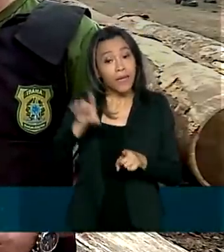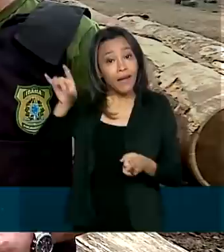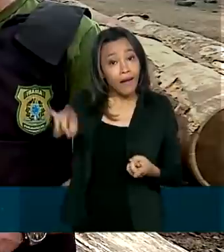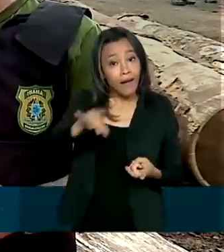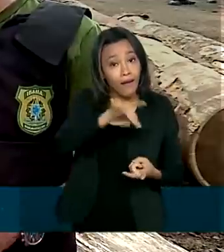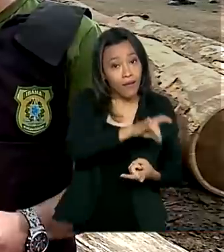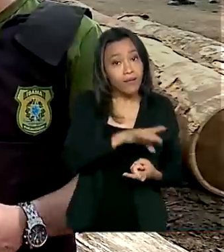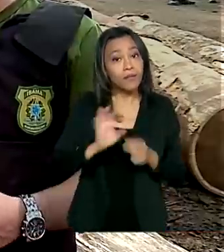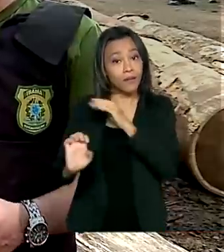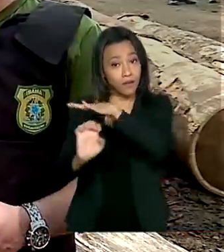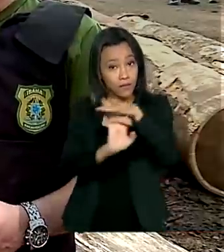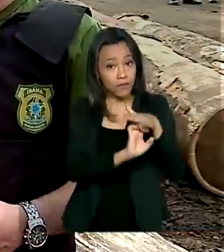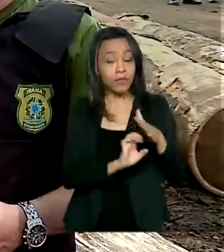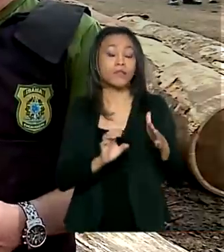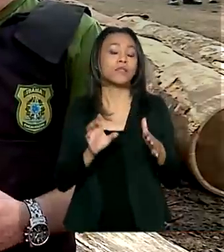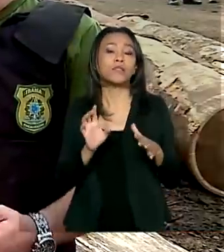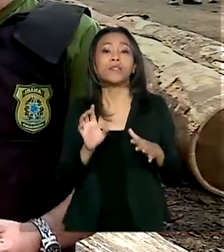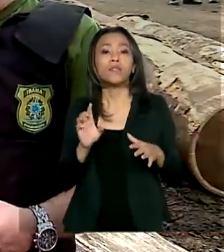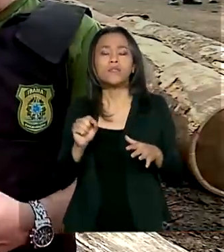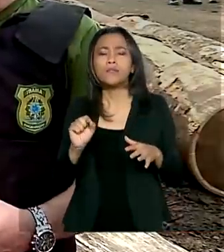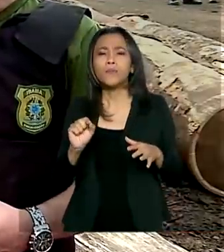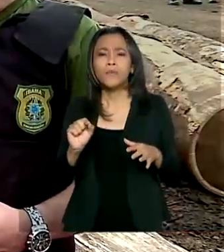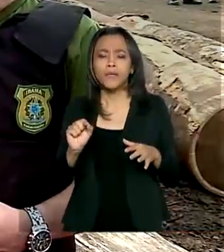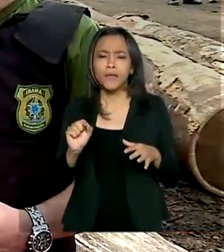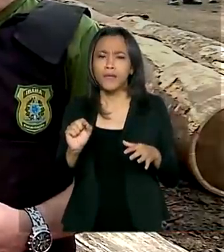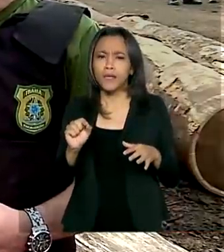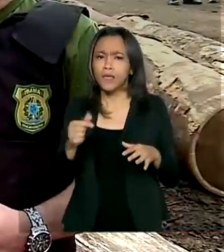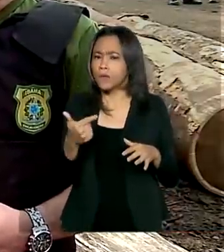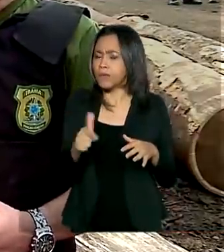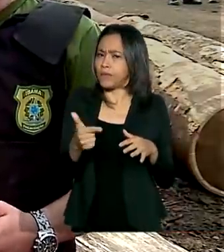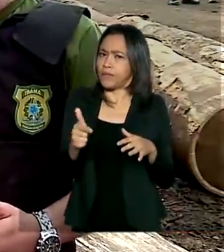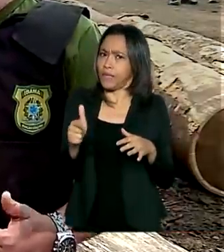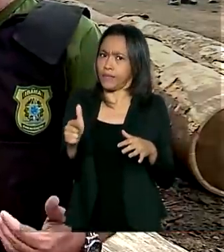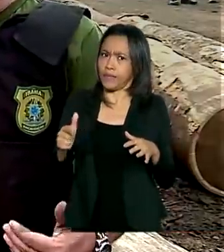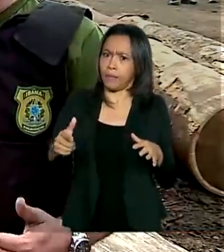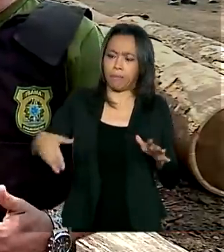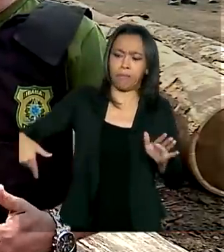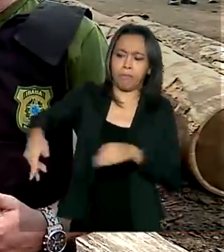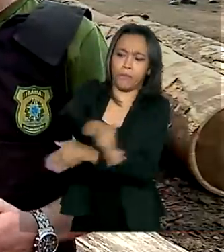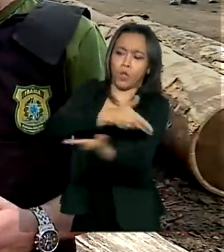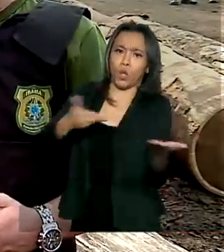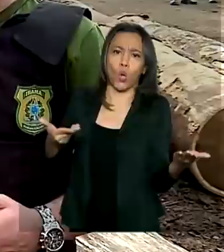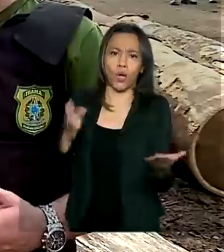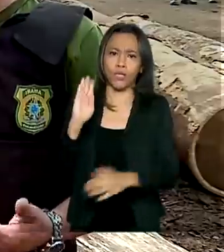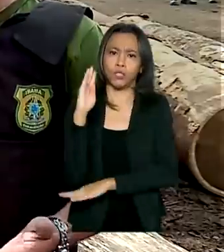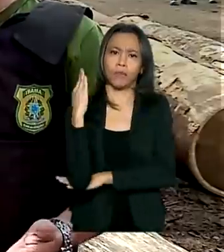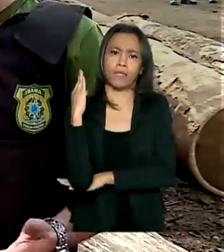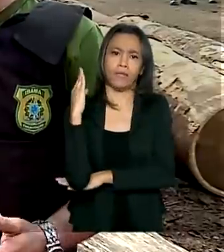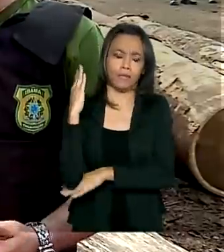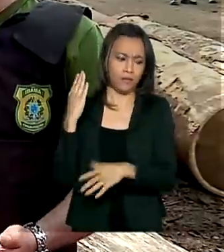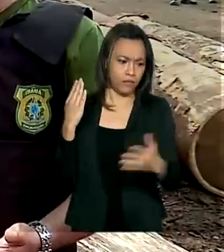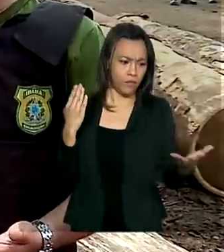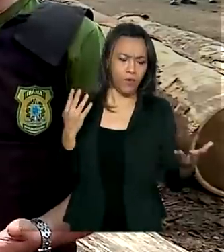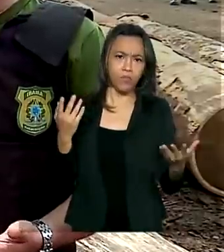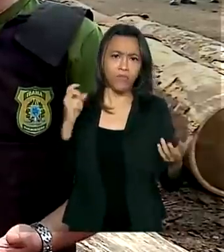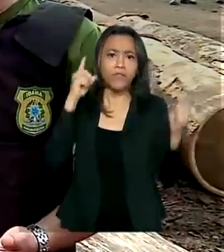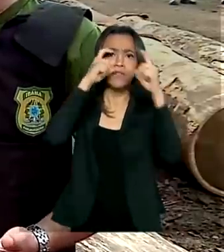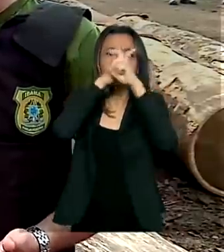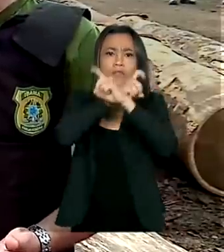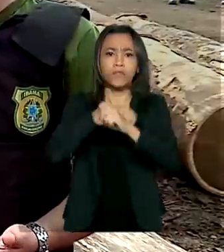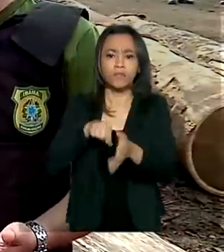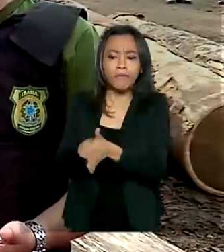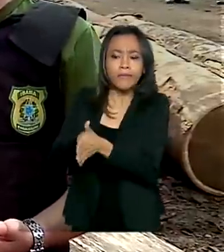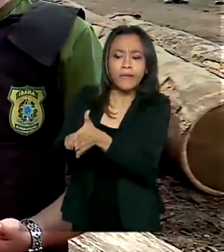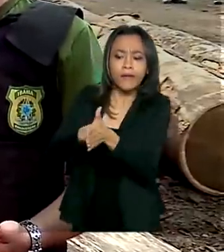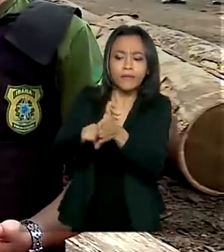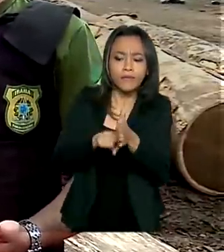essa troca de madeira de um pátio para outro, que dificulta tanto para a fiscalização